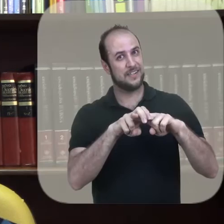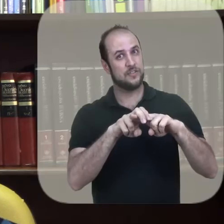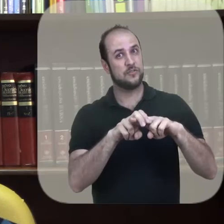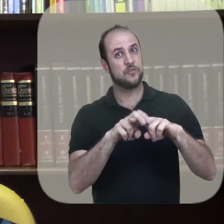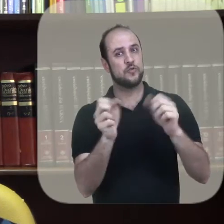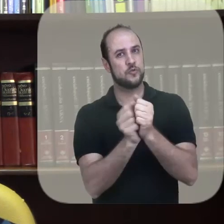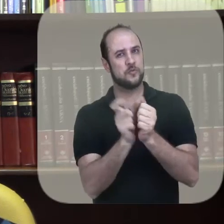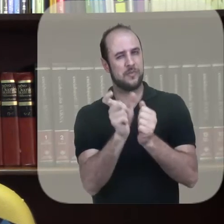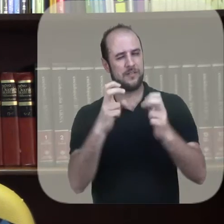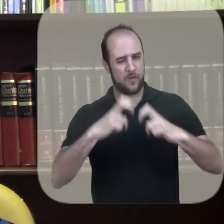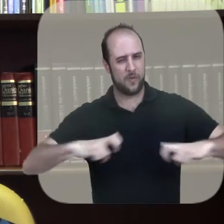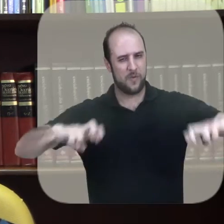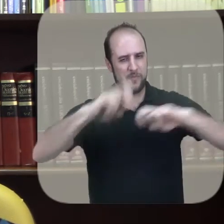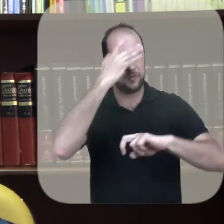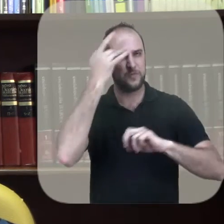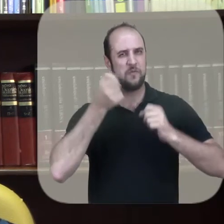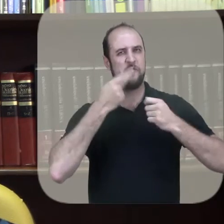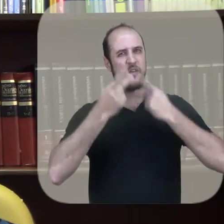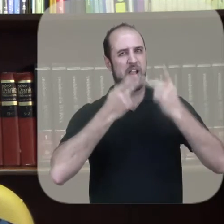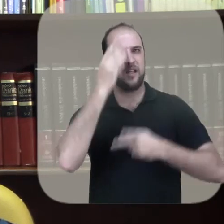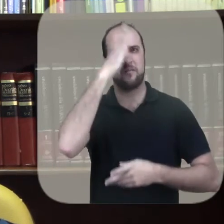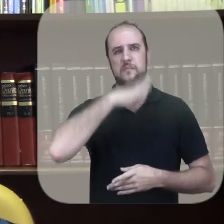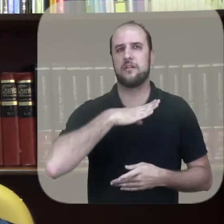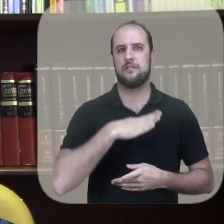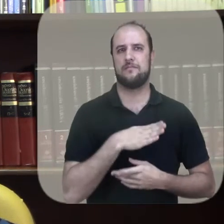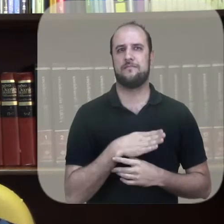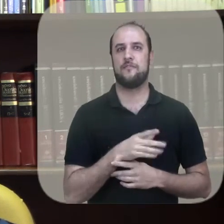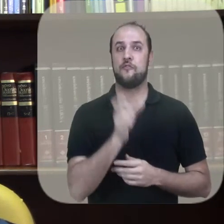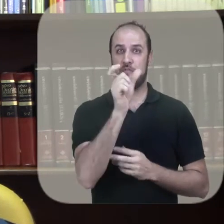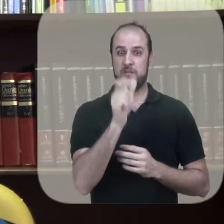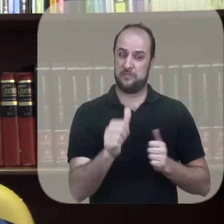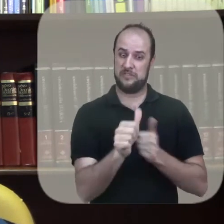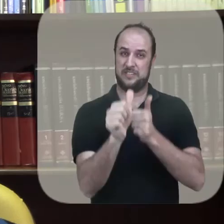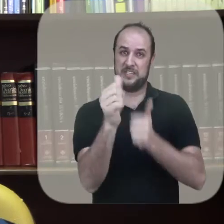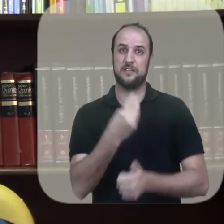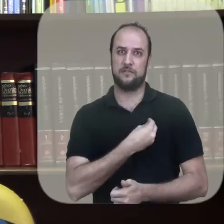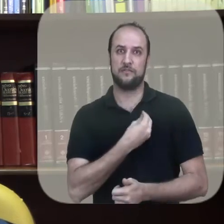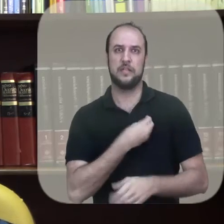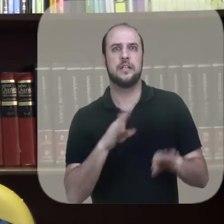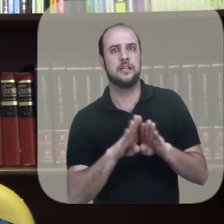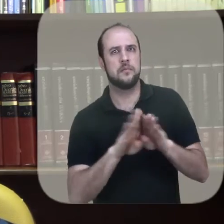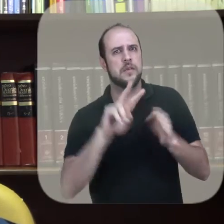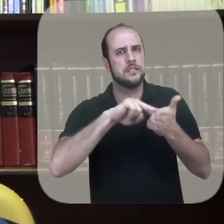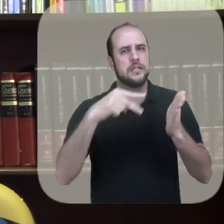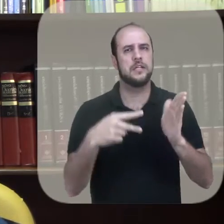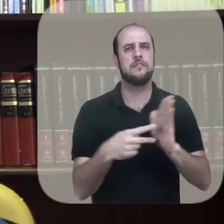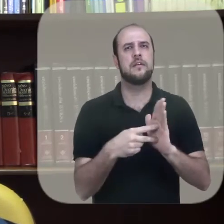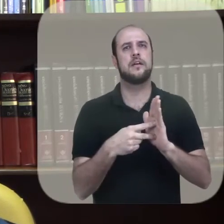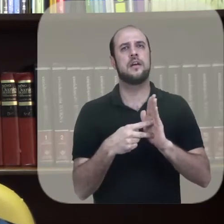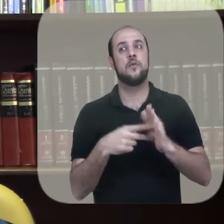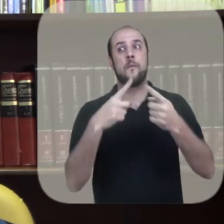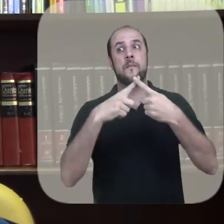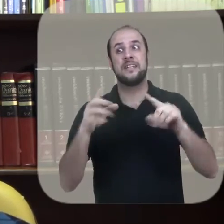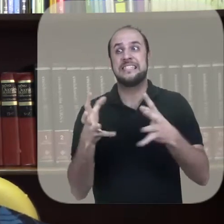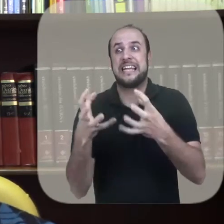complemento. Roda dos escarnecedores. Este verbo não apenas significa seguir o seu modo de vida, ter interesse em suas